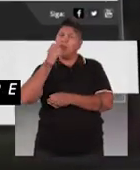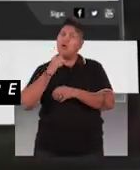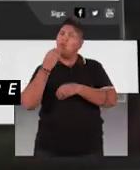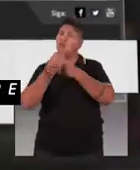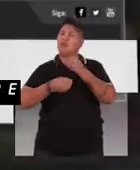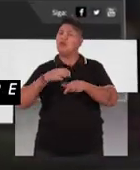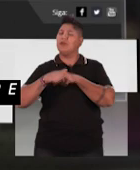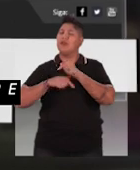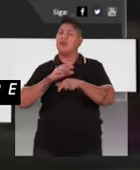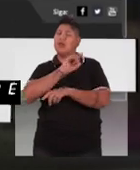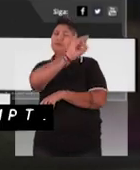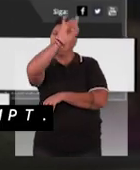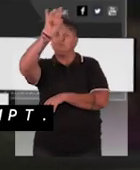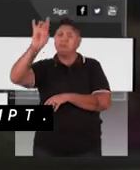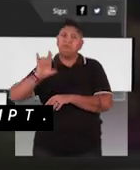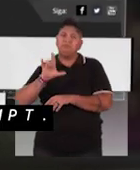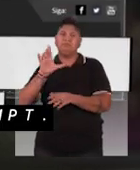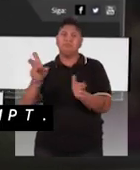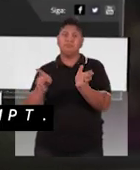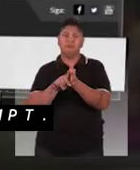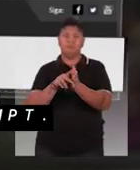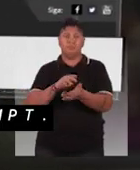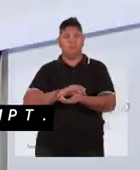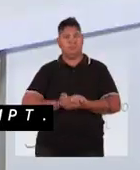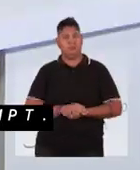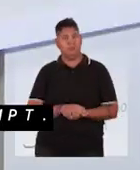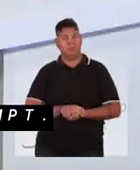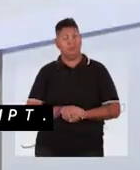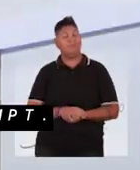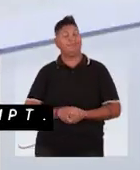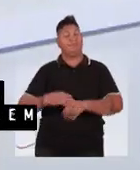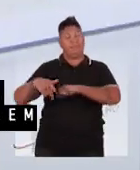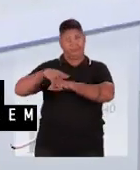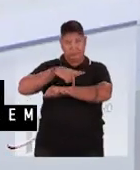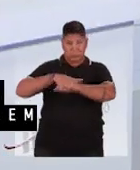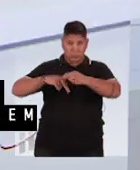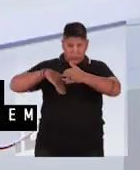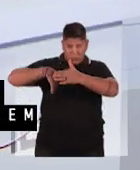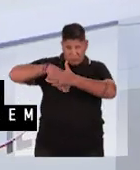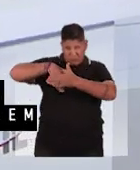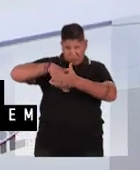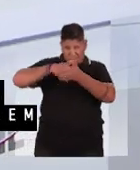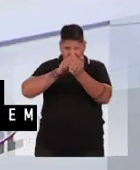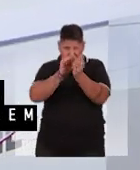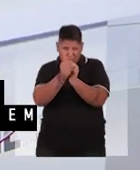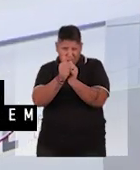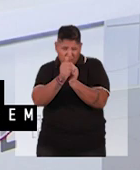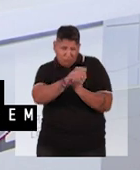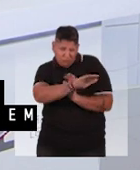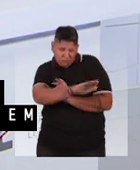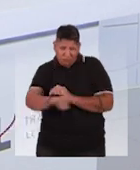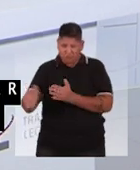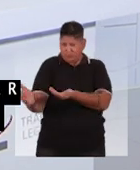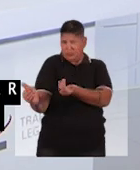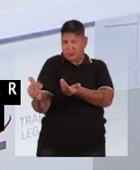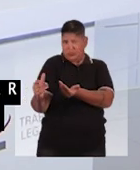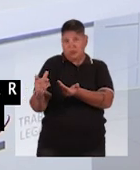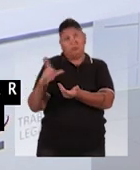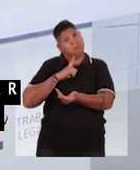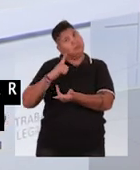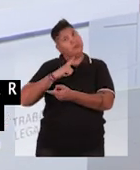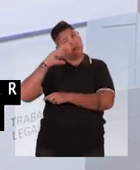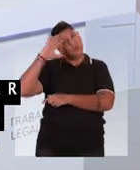mais sobre o trabalho de todas as coordenadorias do MPT. No país do futebol, muitos jovens dividem o mesmo